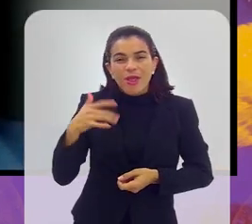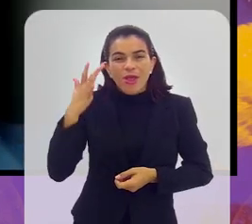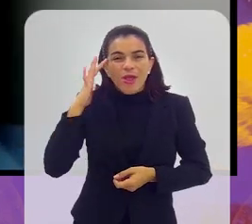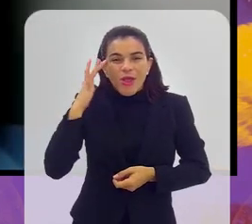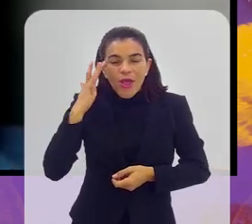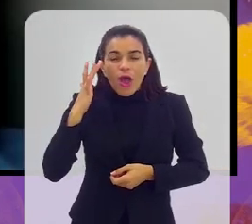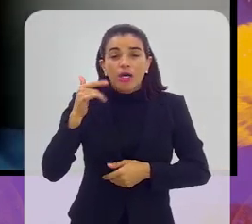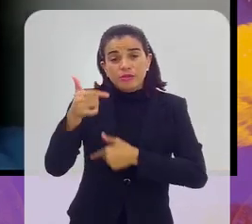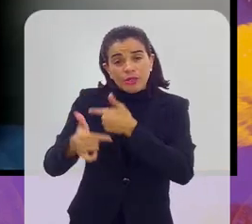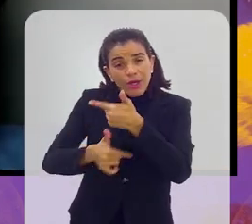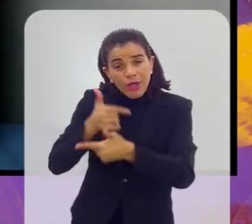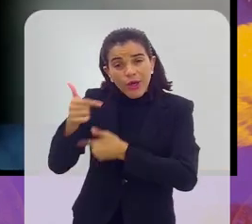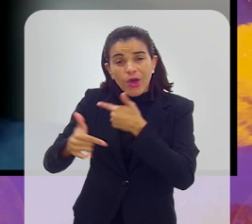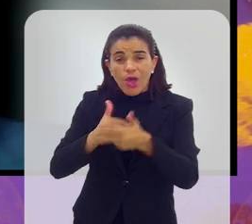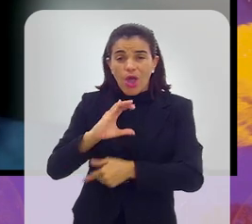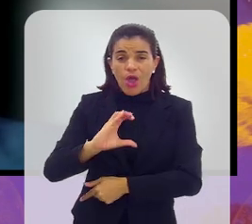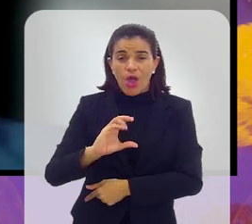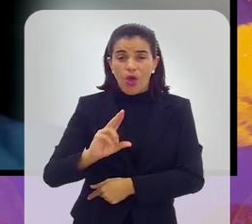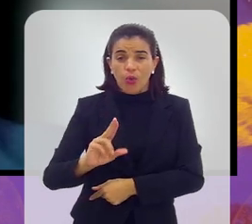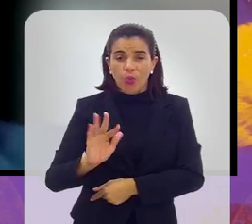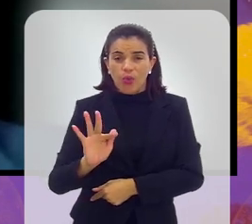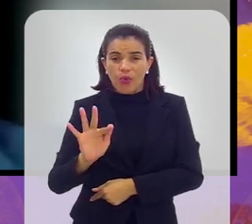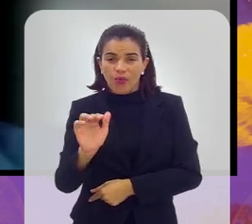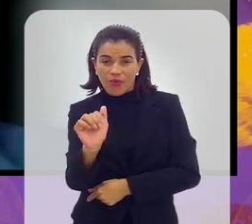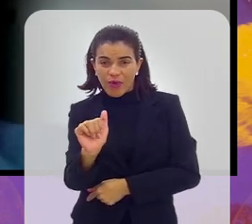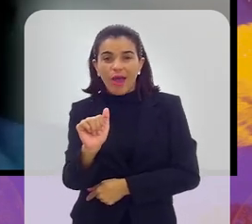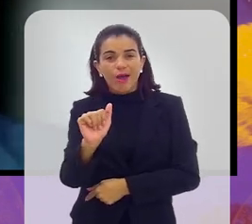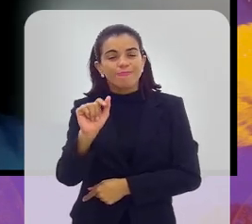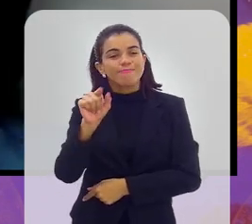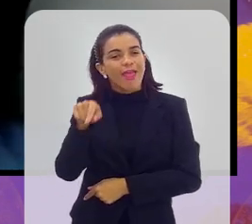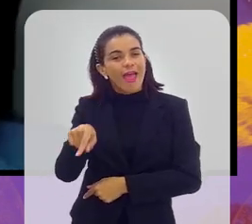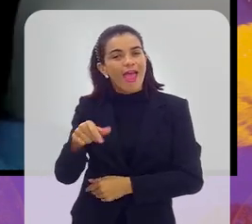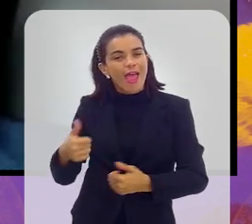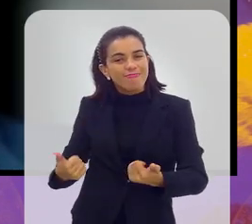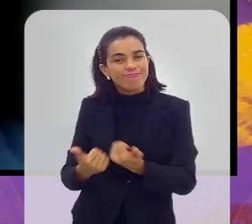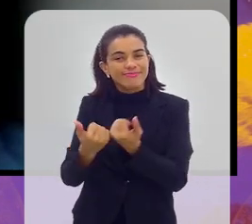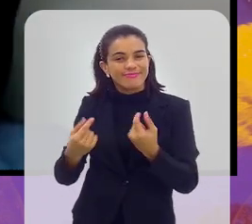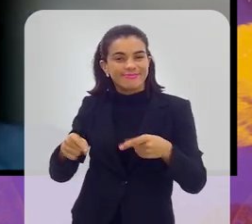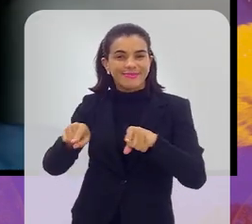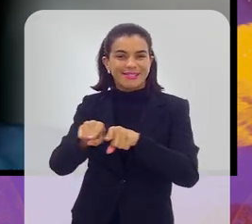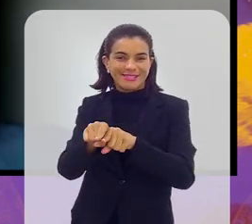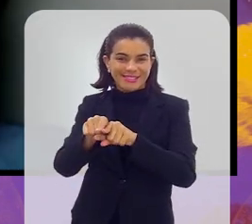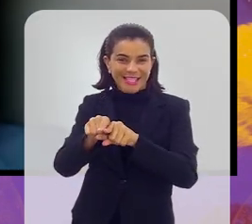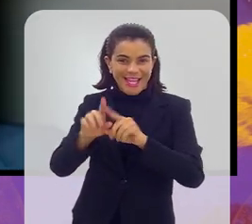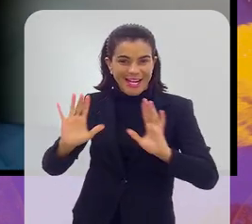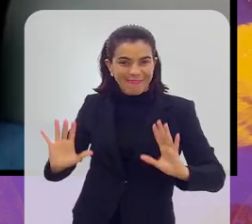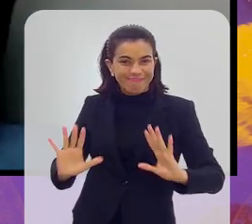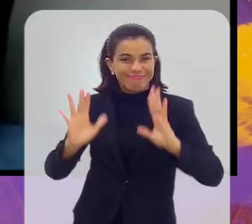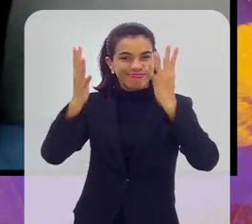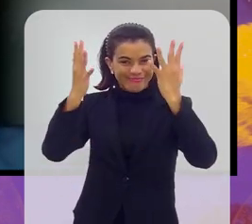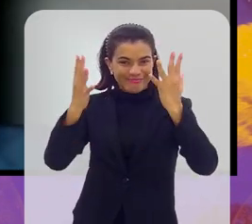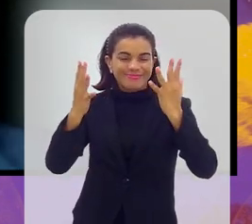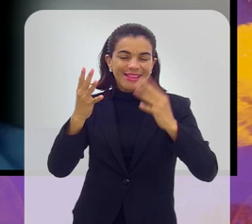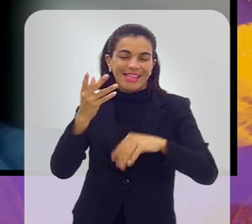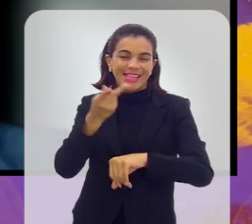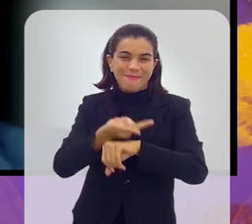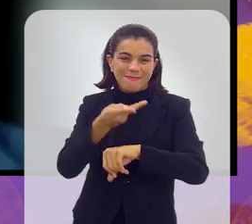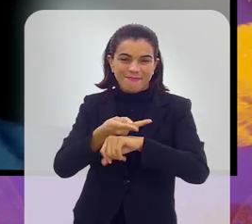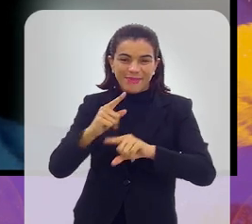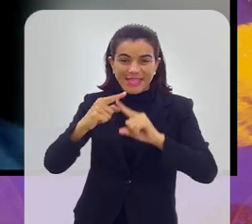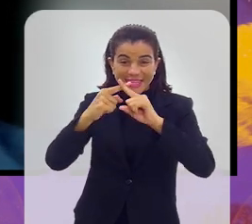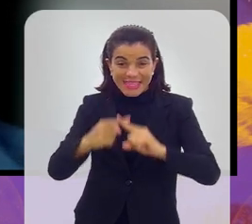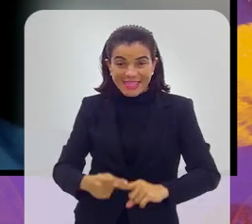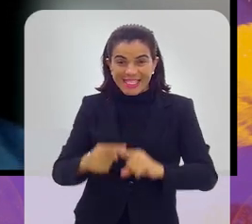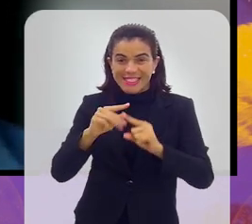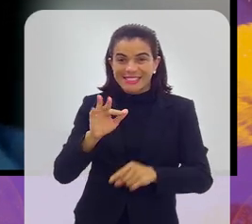Eu acho que isso vem um pouco do trabalho que a Cufa faz. A Cufa, como realizadora, parceira social da competição, do projeto Estação das Favelas,